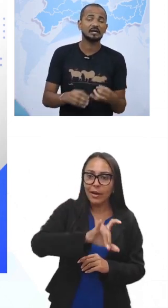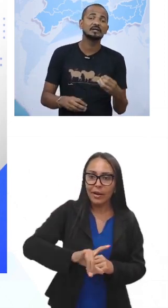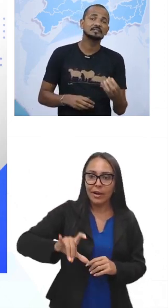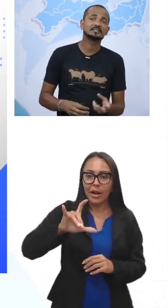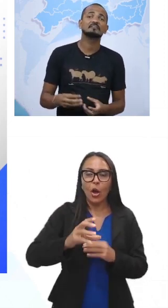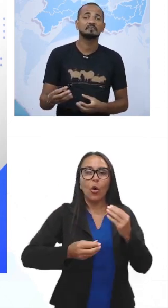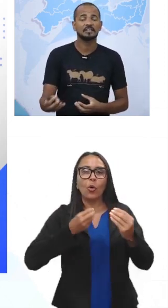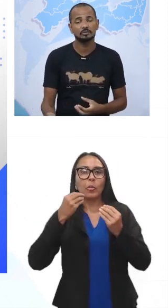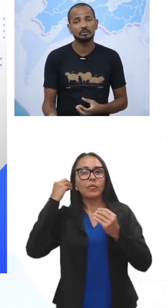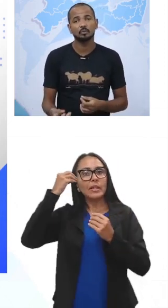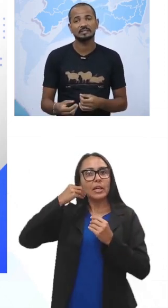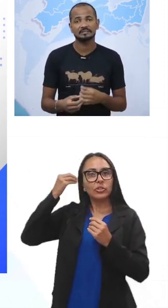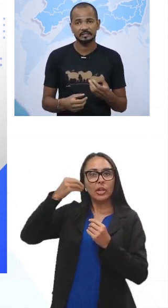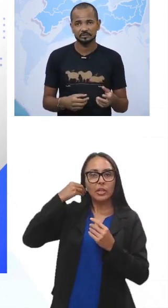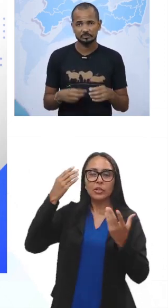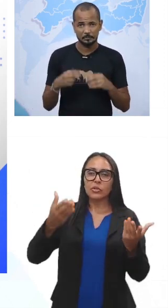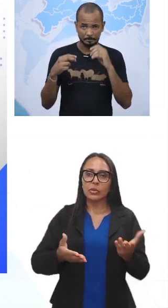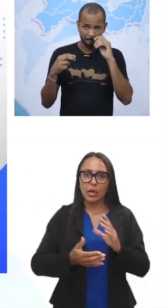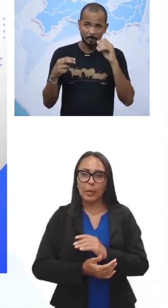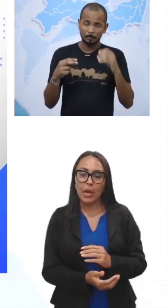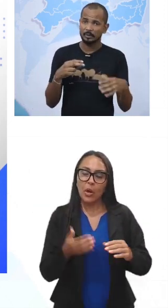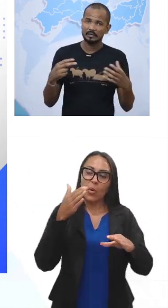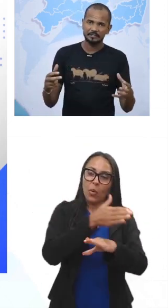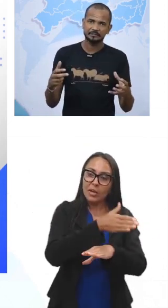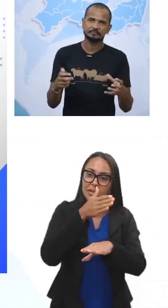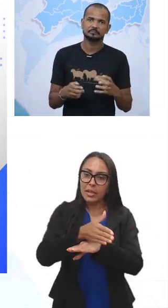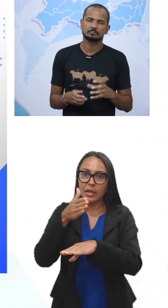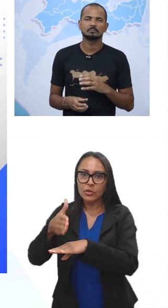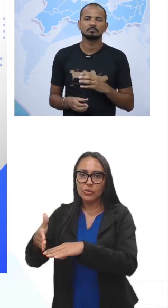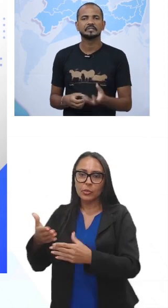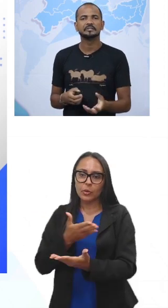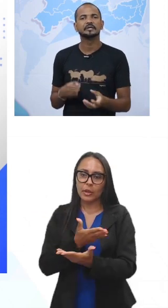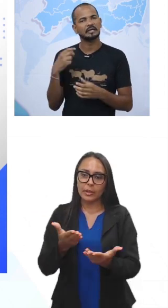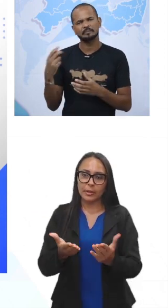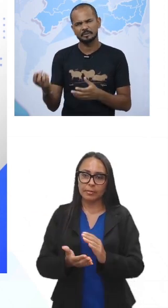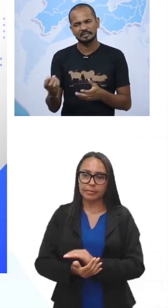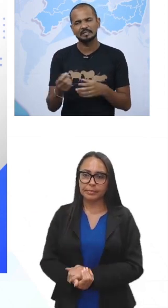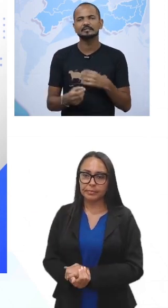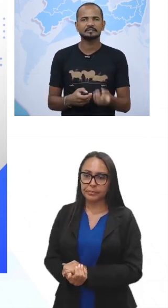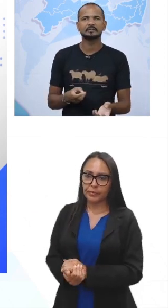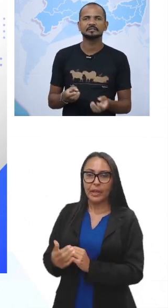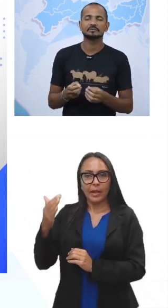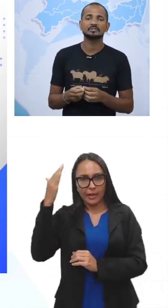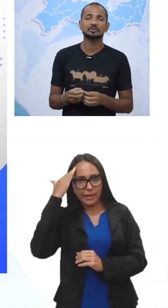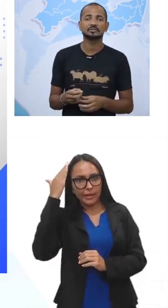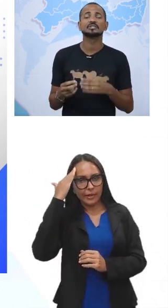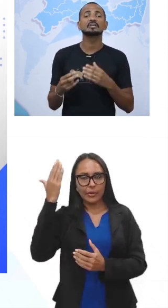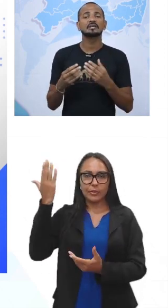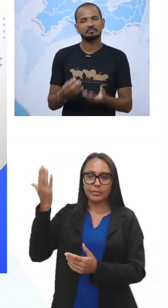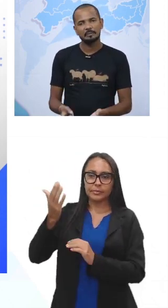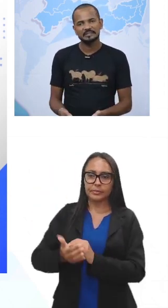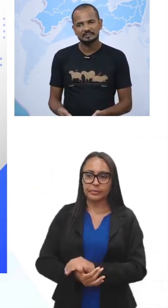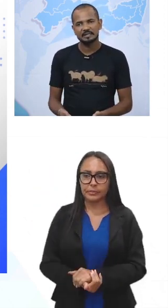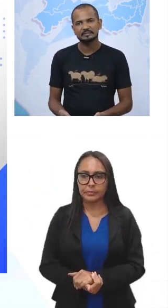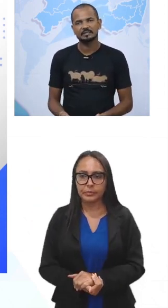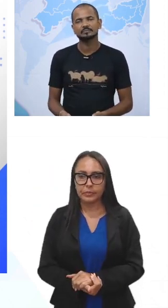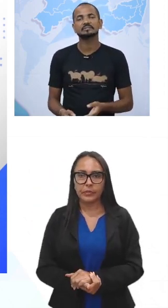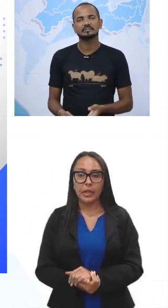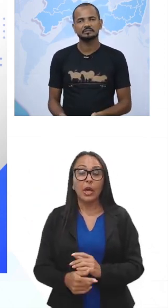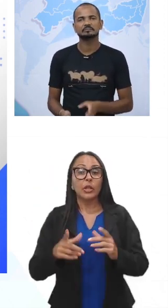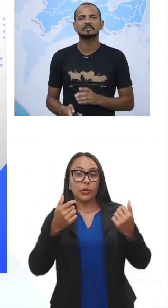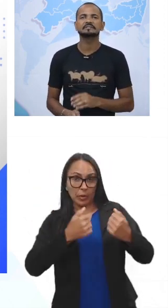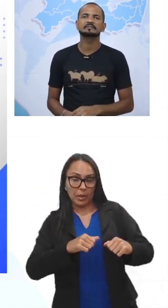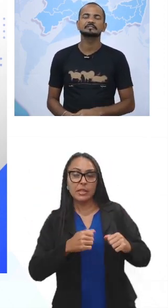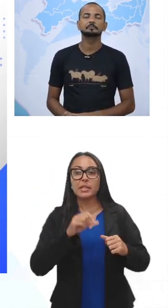testar, está vendo o acesso, por ali, entendeu, aí pelo analítico, entre outras coisas, vai precisar, então,